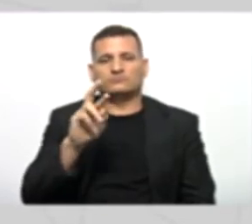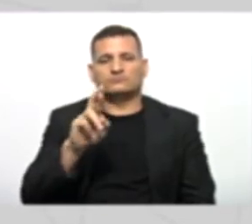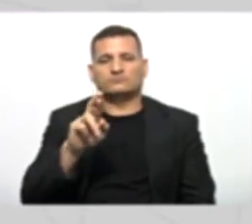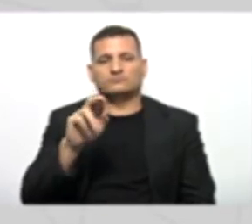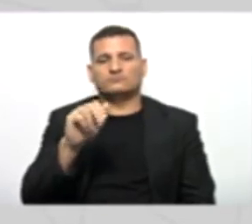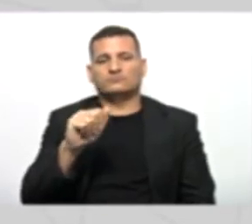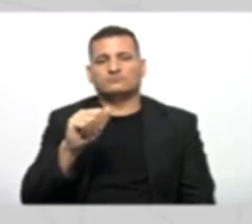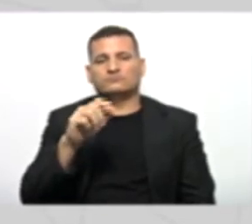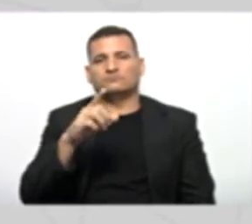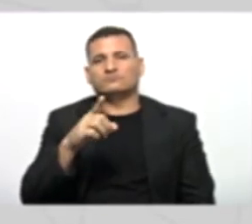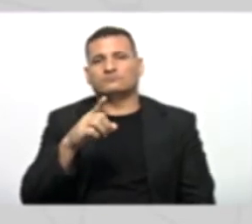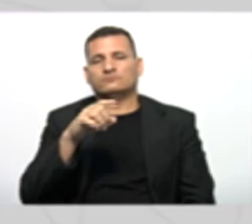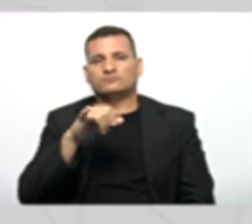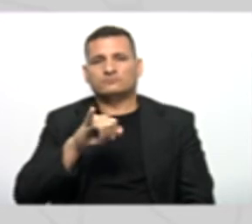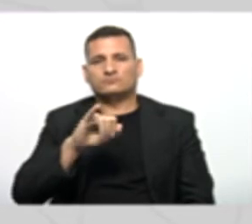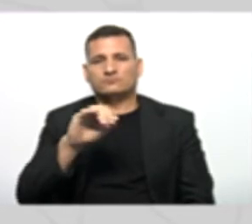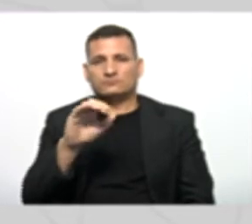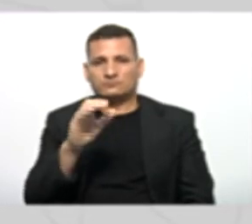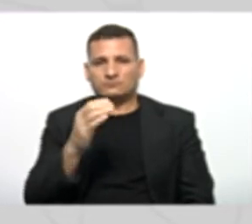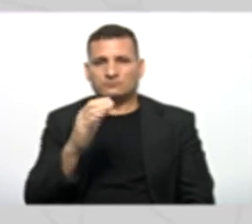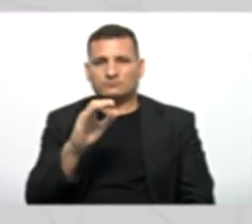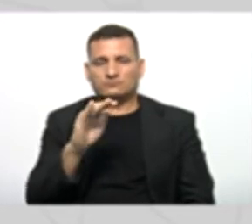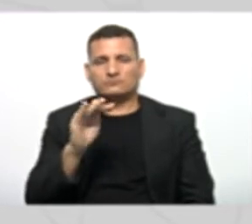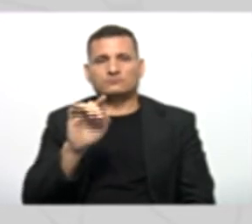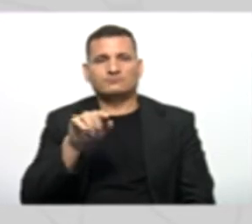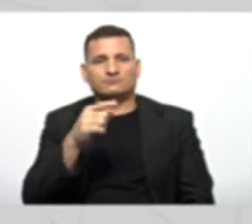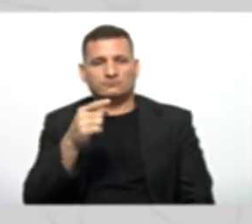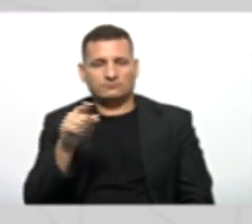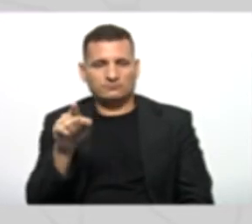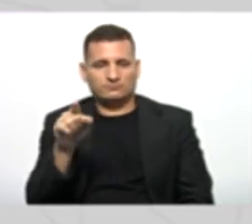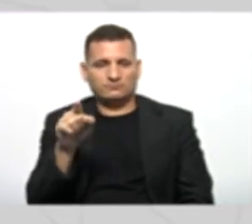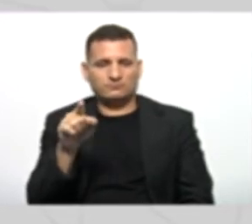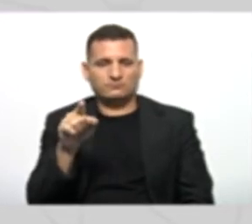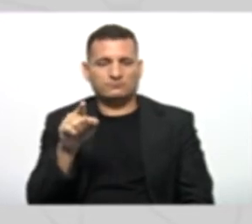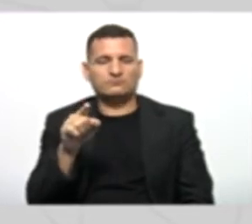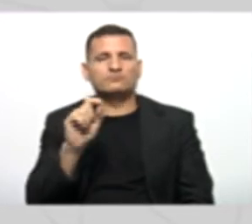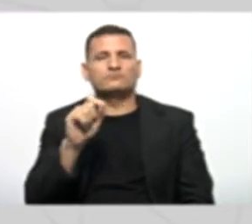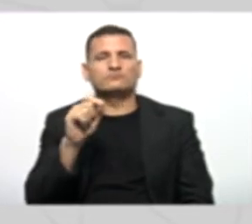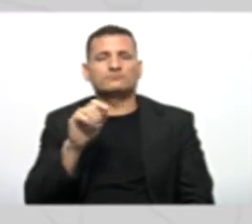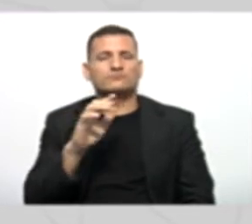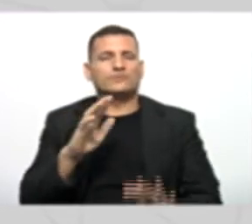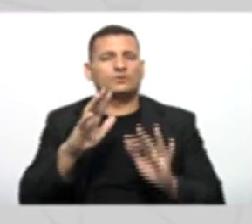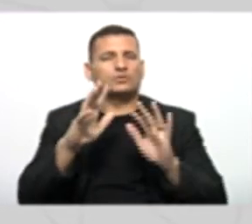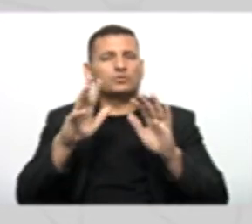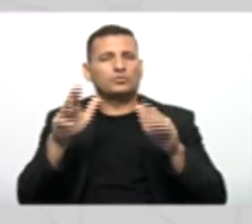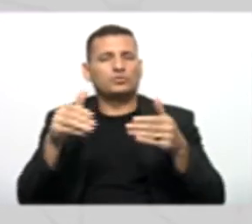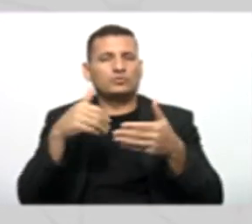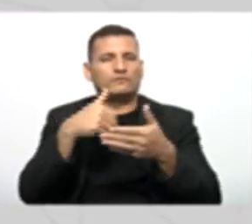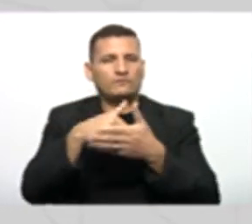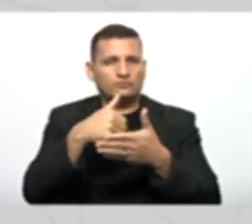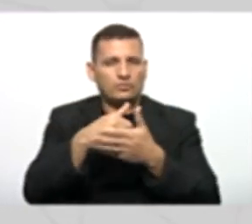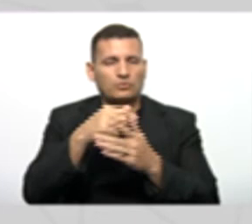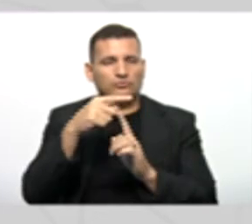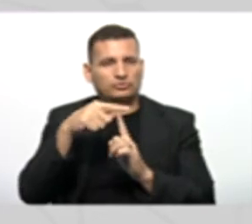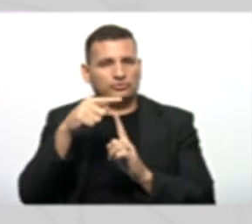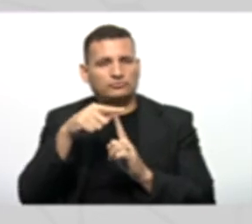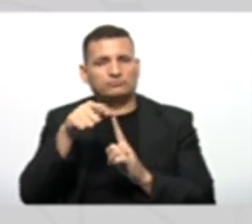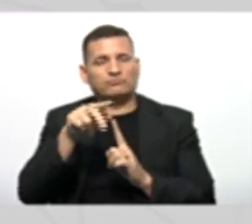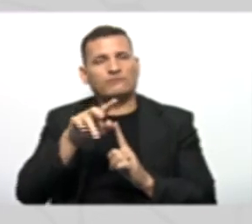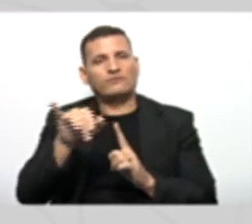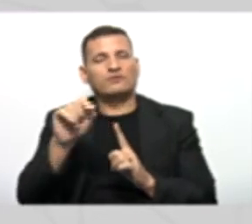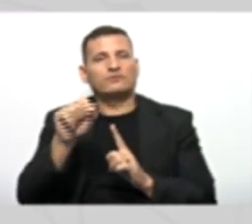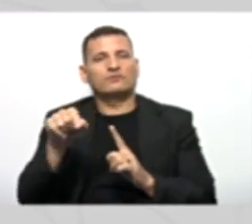Por que generalizando Dessa forma Nós estamos dizendo Que todo o time Vai jogar Um campeonato Ok